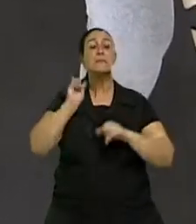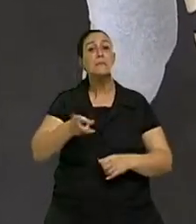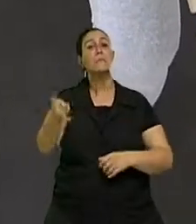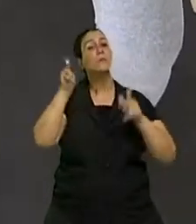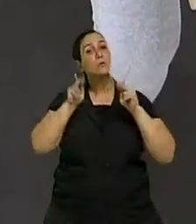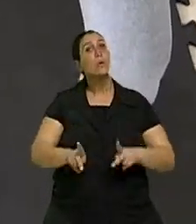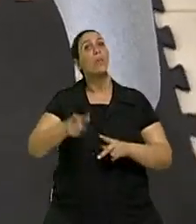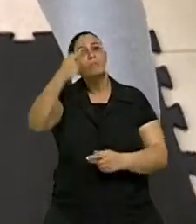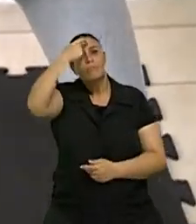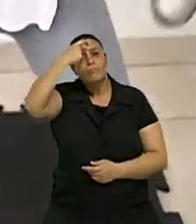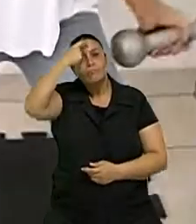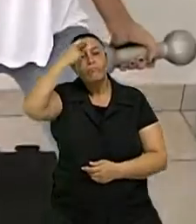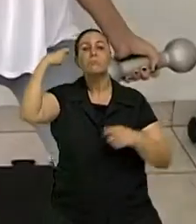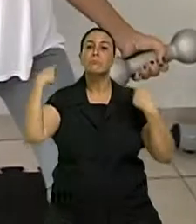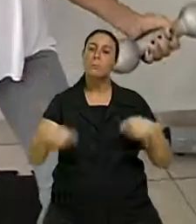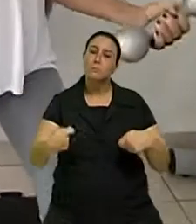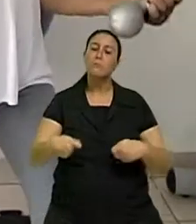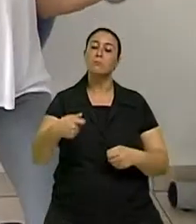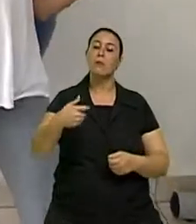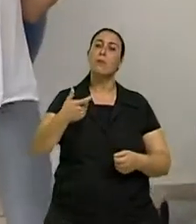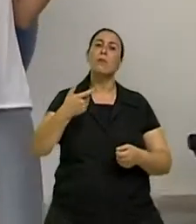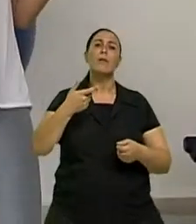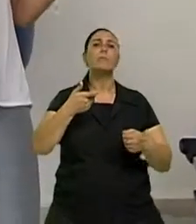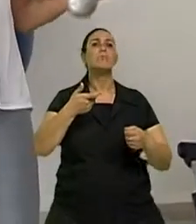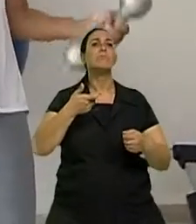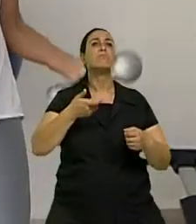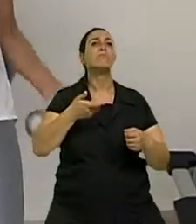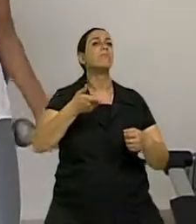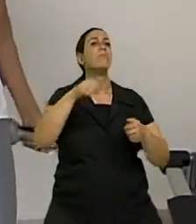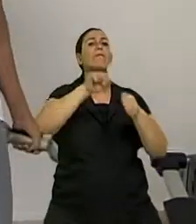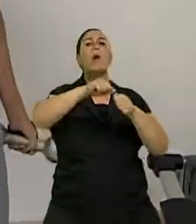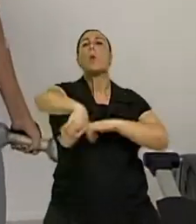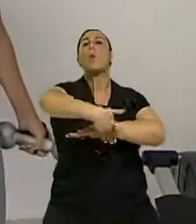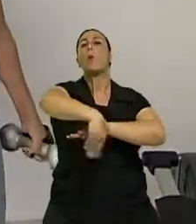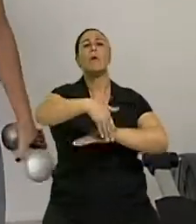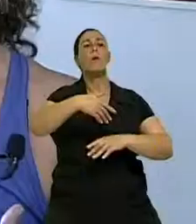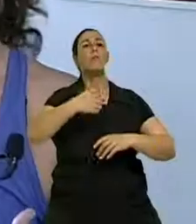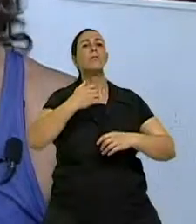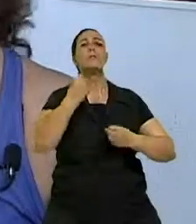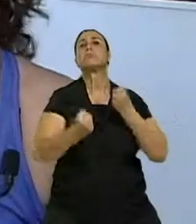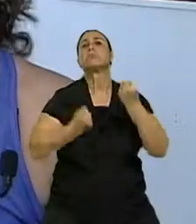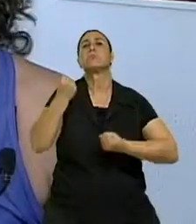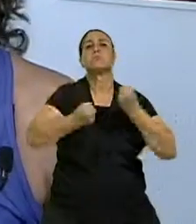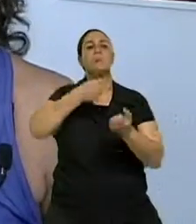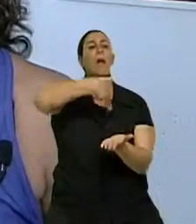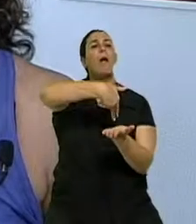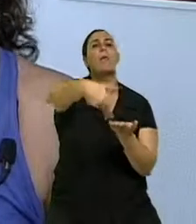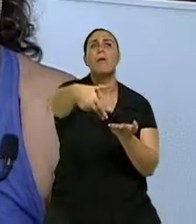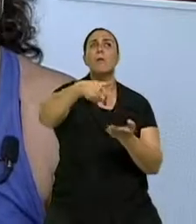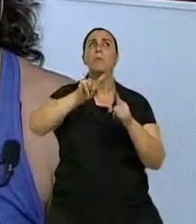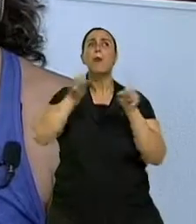orientação adequada para não sair na rua fazendo o uso errado de um